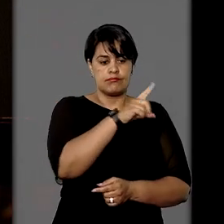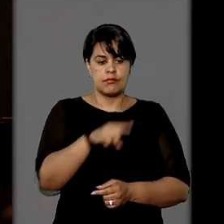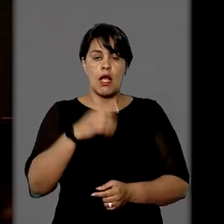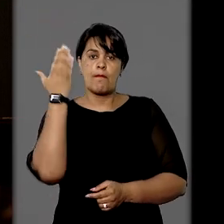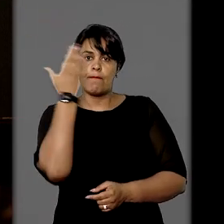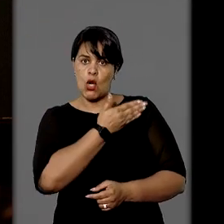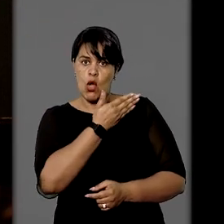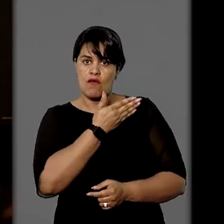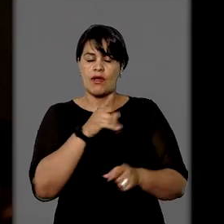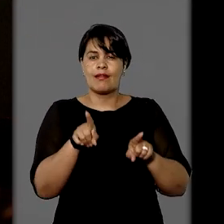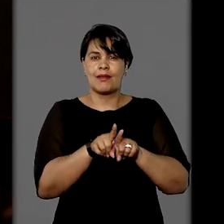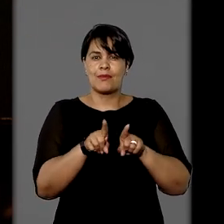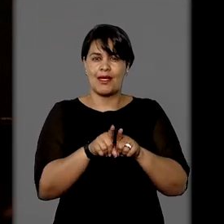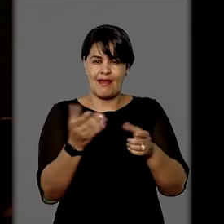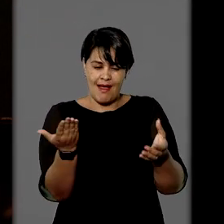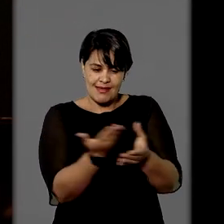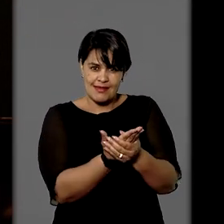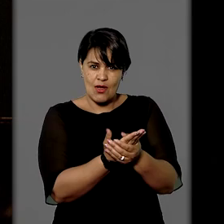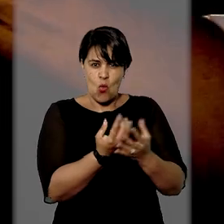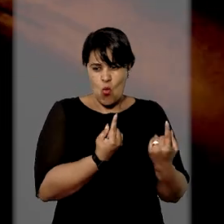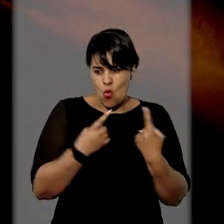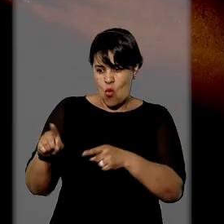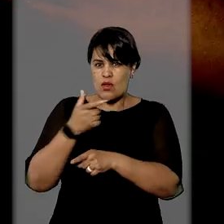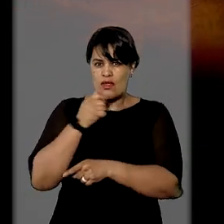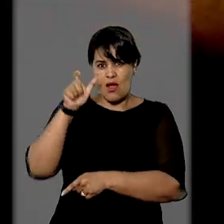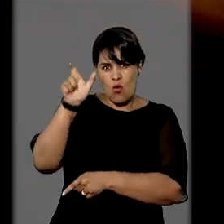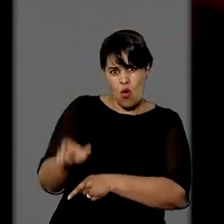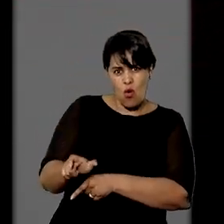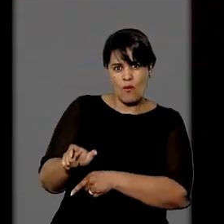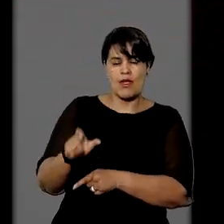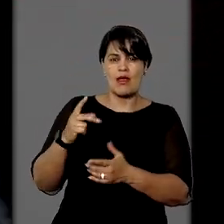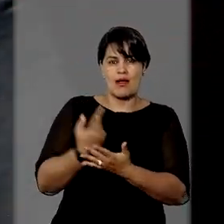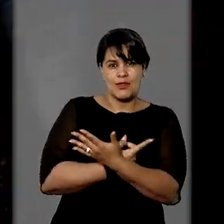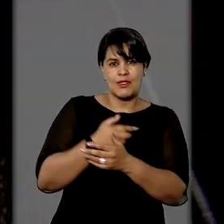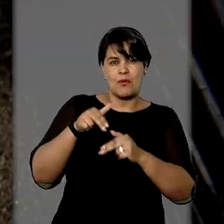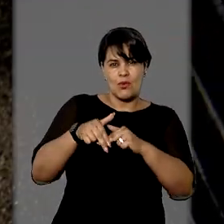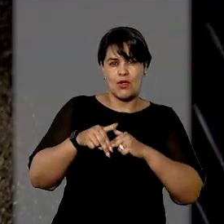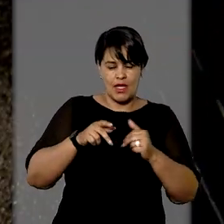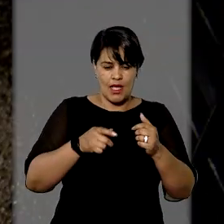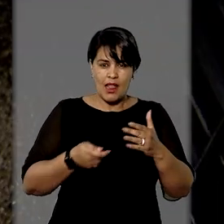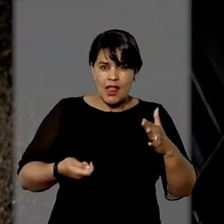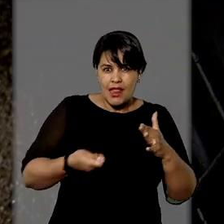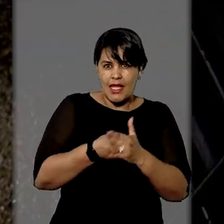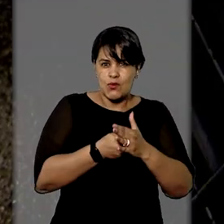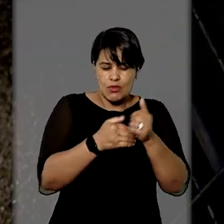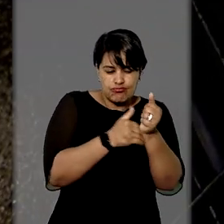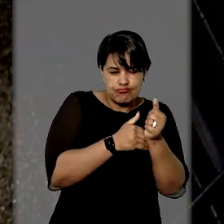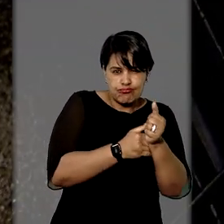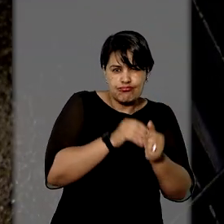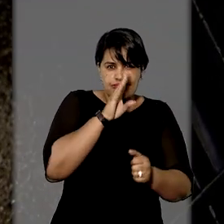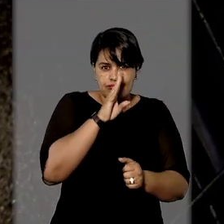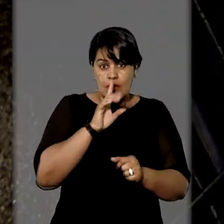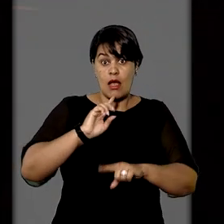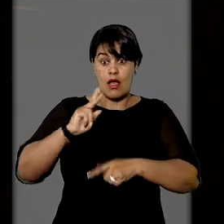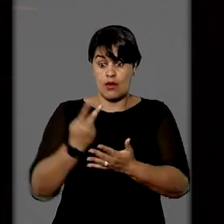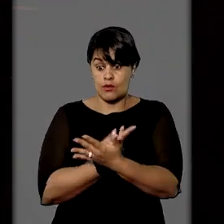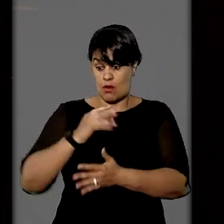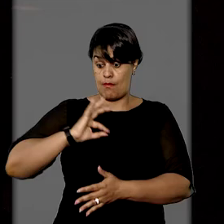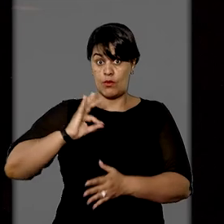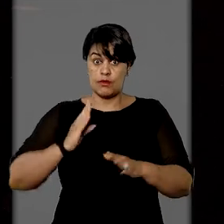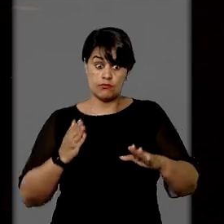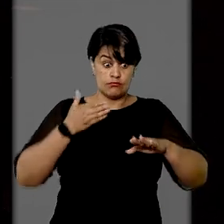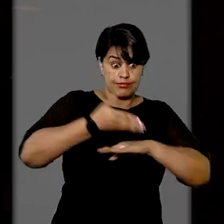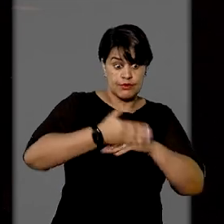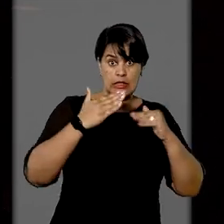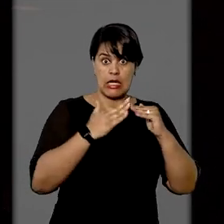provas e trancar a ação penal contra um homem preso em flagrante e denunciado por tráfico de drogas após ter domicílio